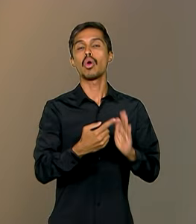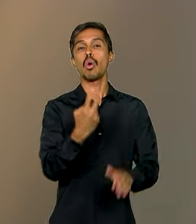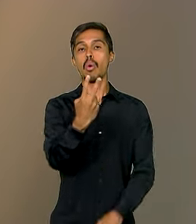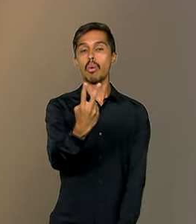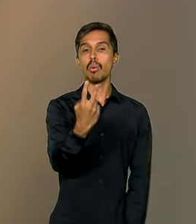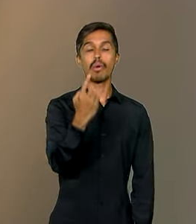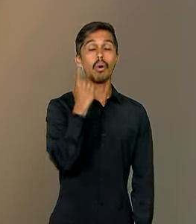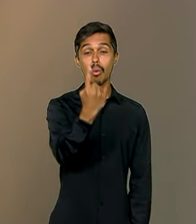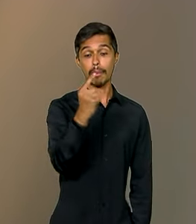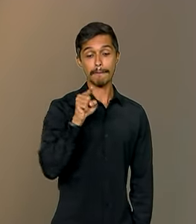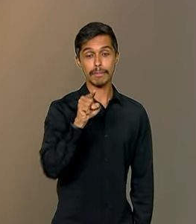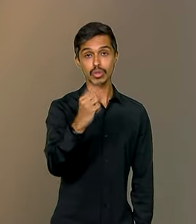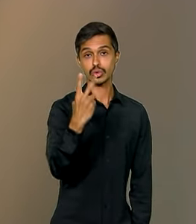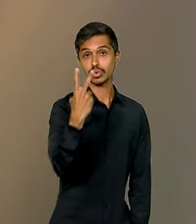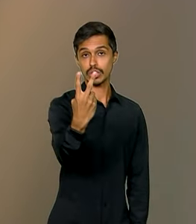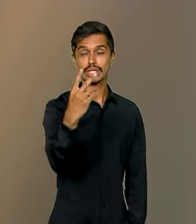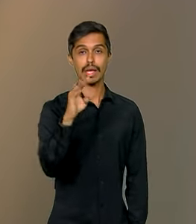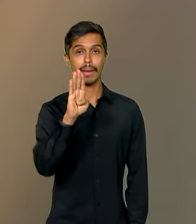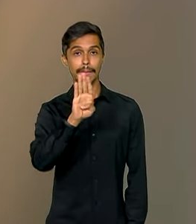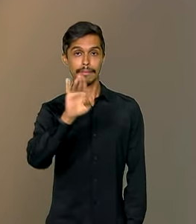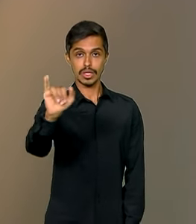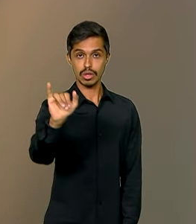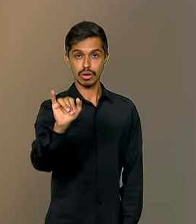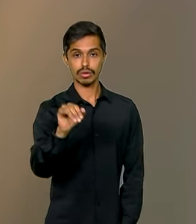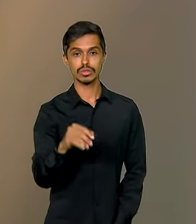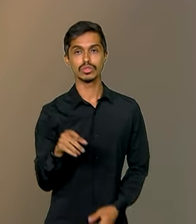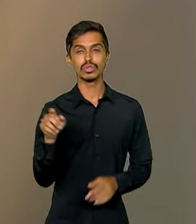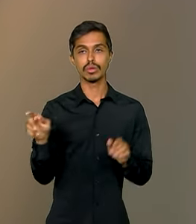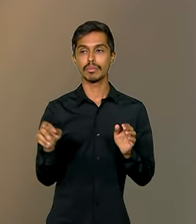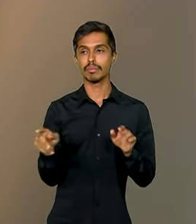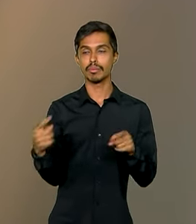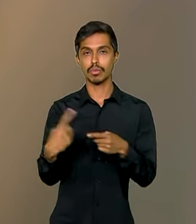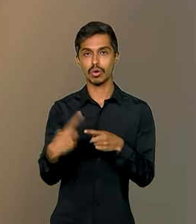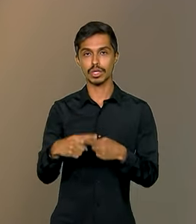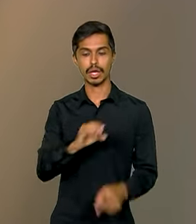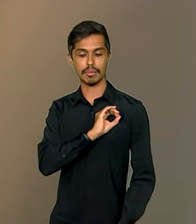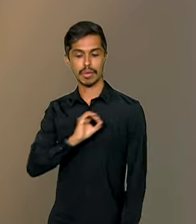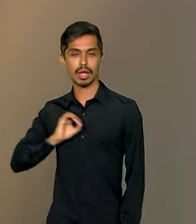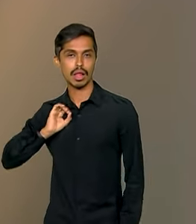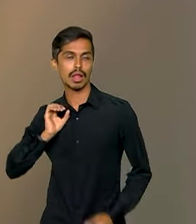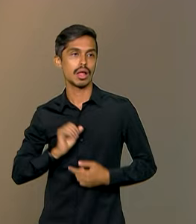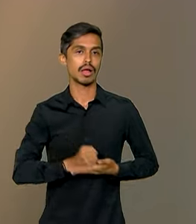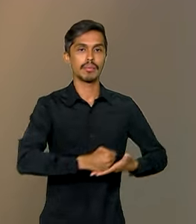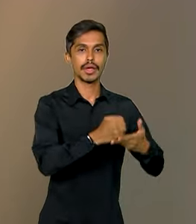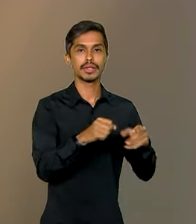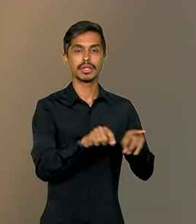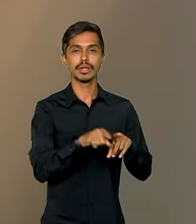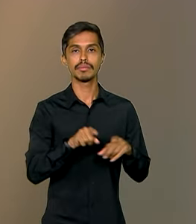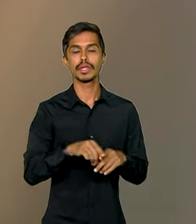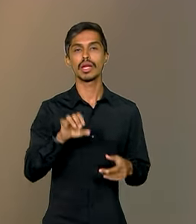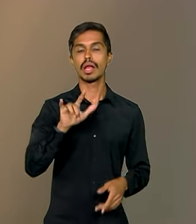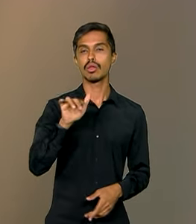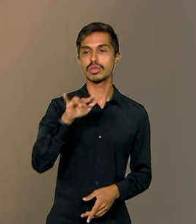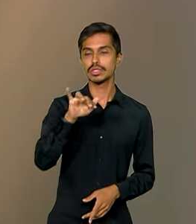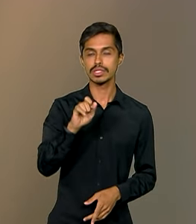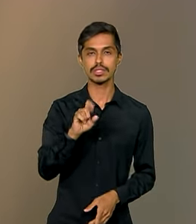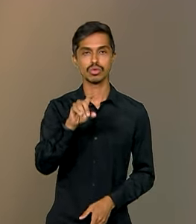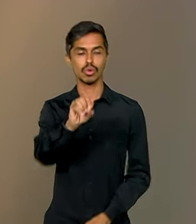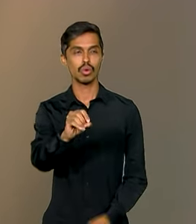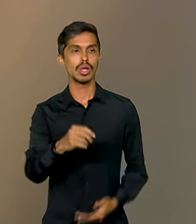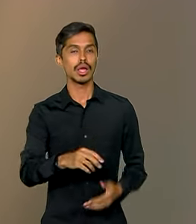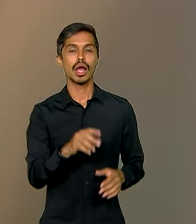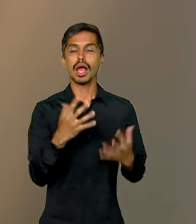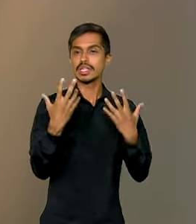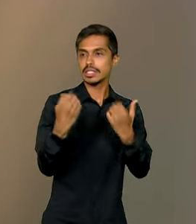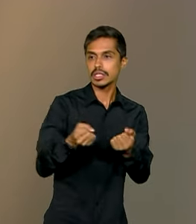no fundo da Amazônia, com o apoio da ministra Marina Silva e do presidente do BNDES, Luiz Mercadante. Aprovamos 1,2